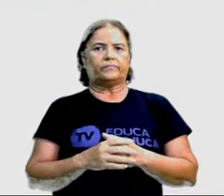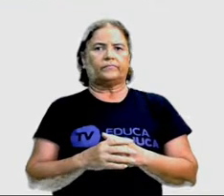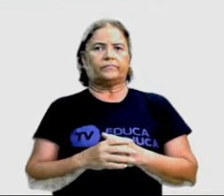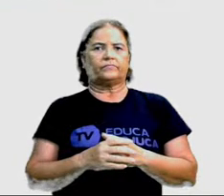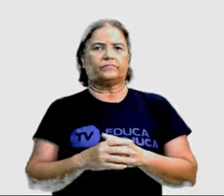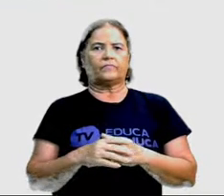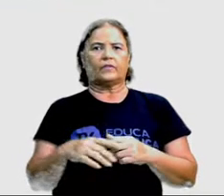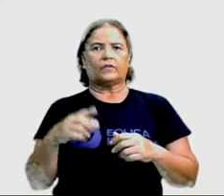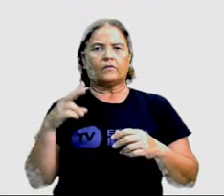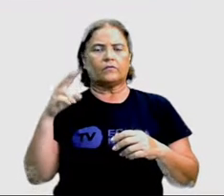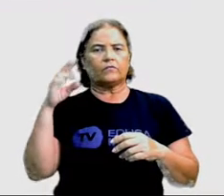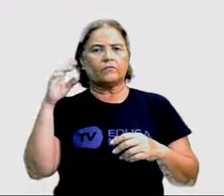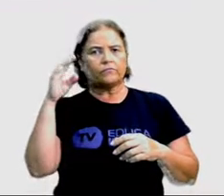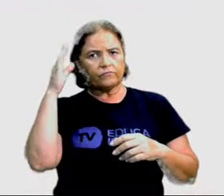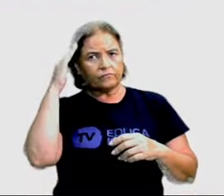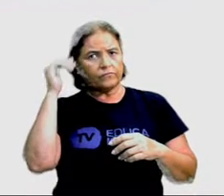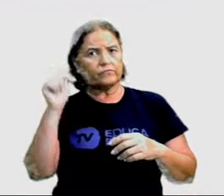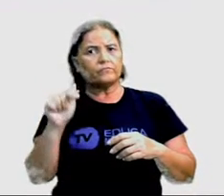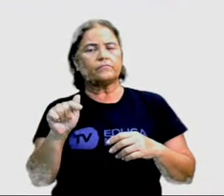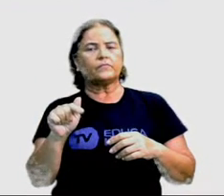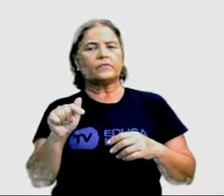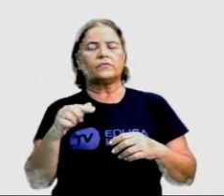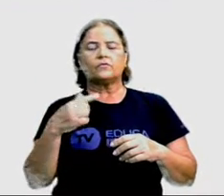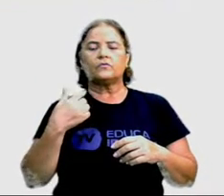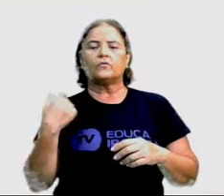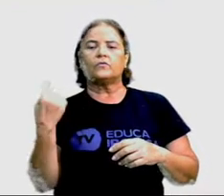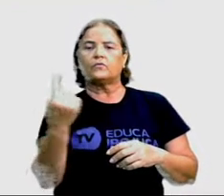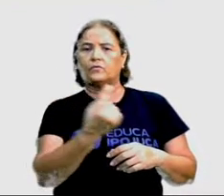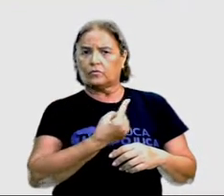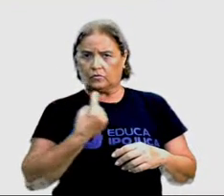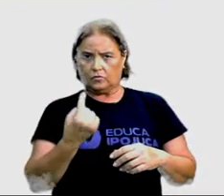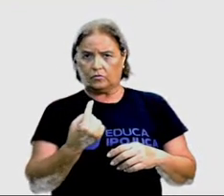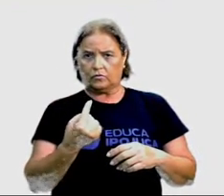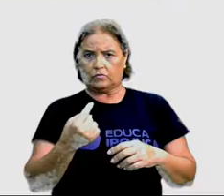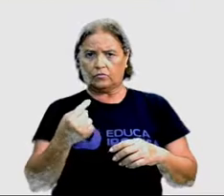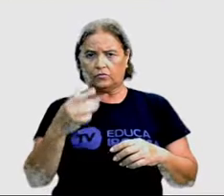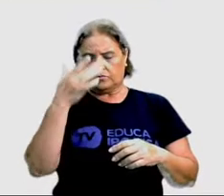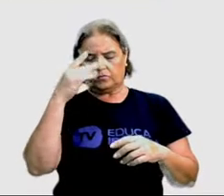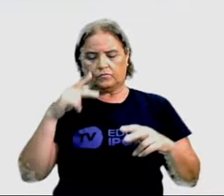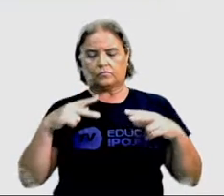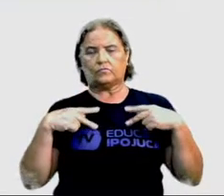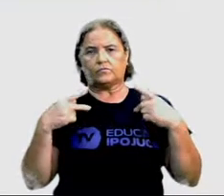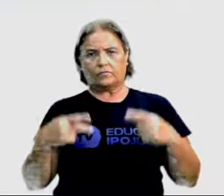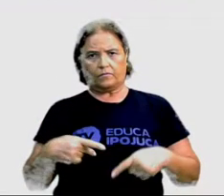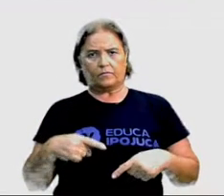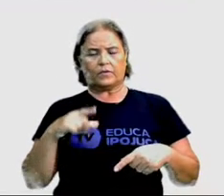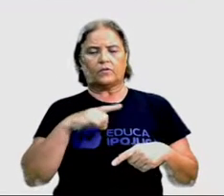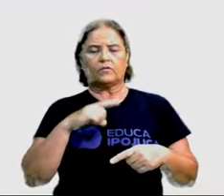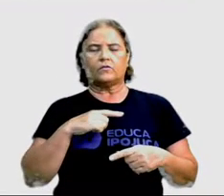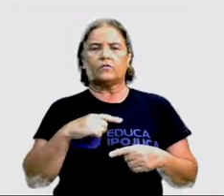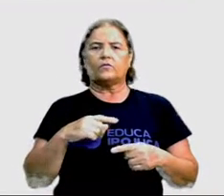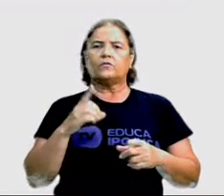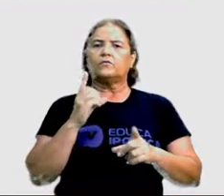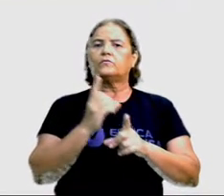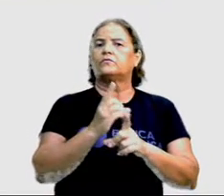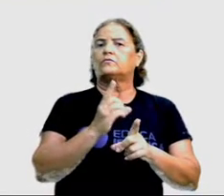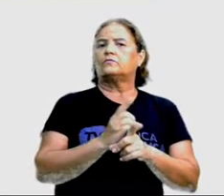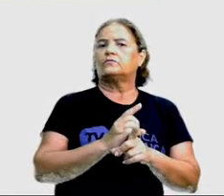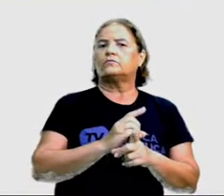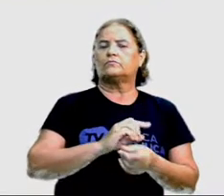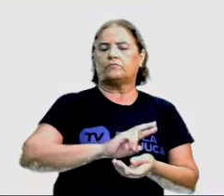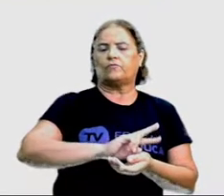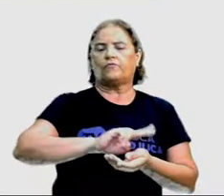Fique sabendo. Entre nós, seres humanos, encontramos as variadas características